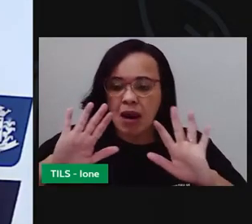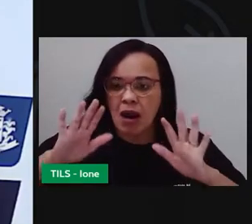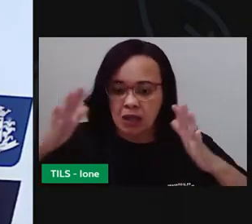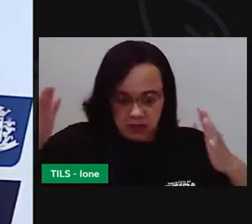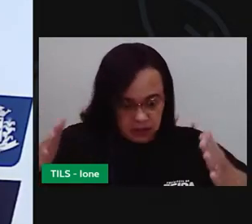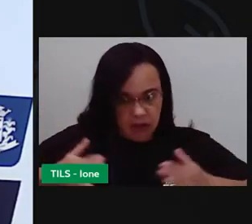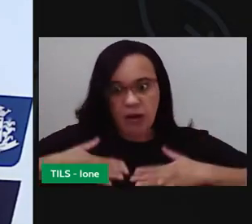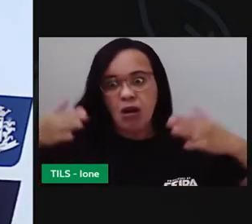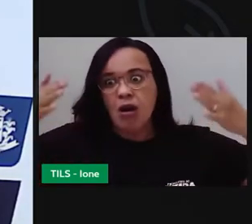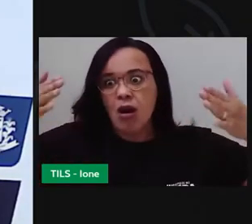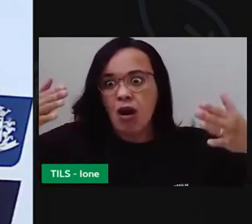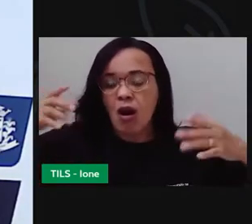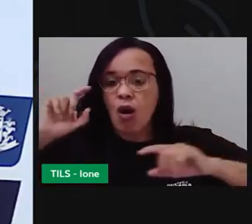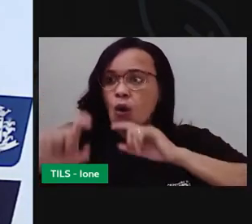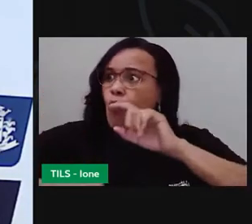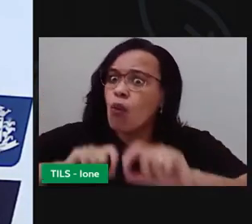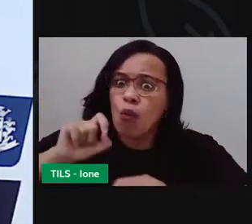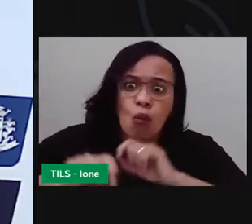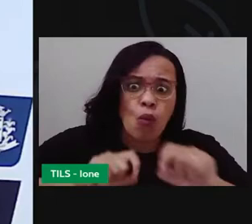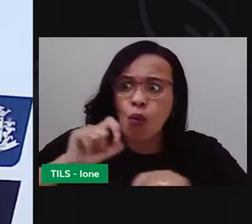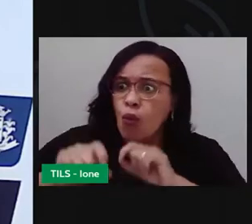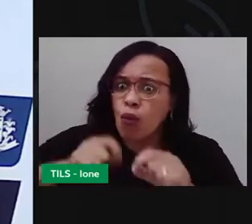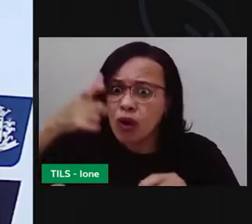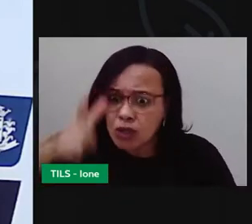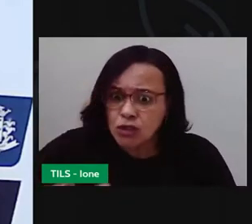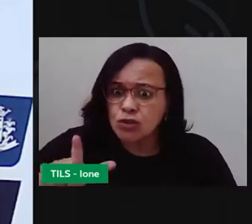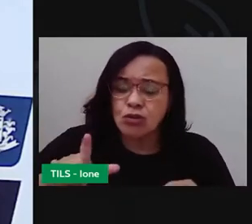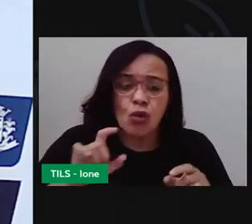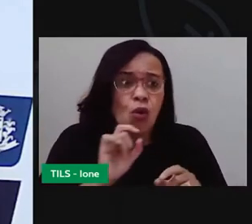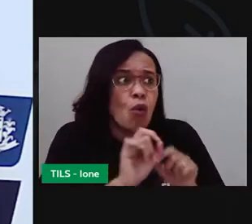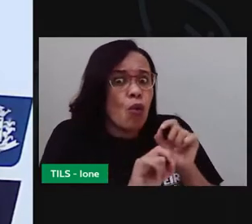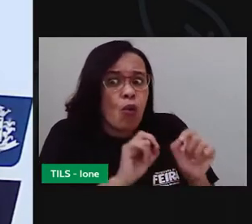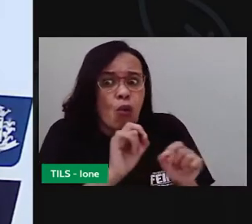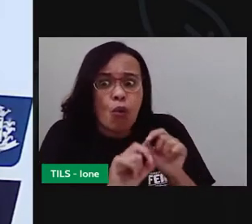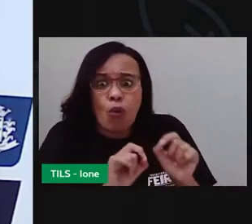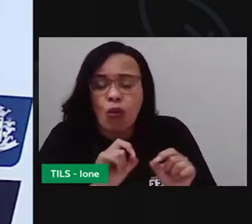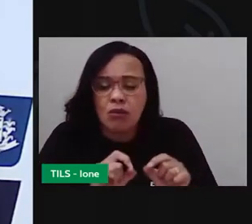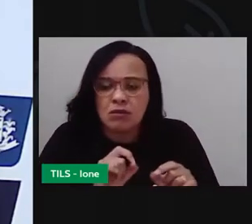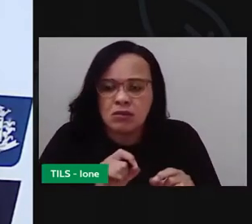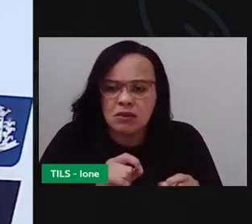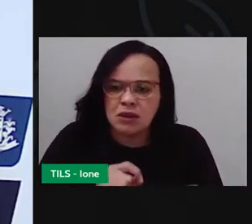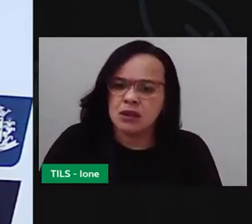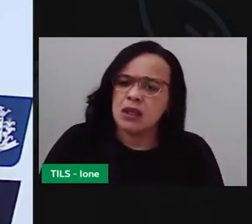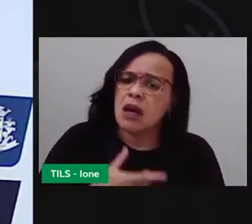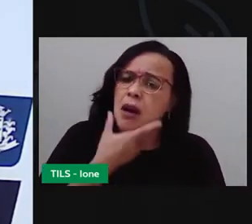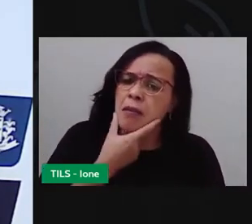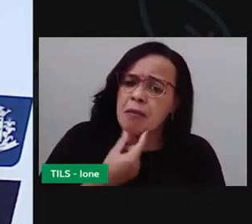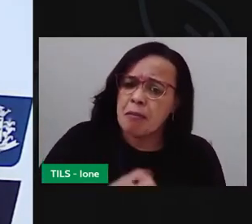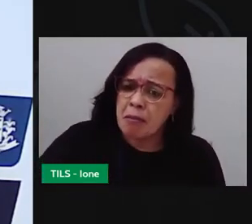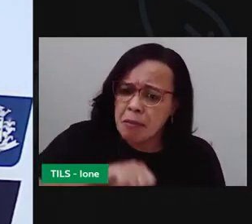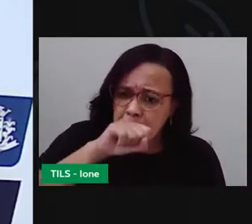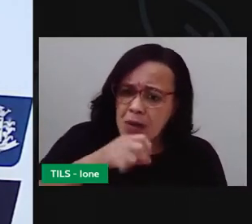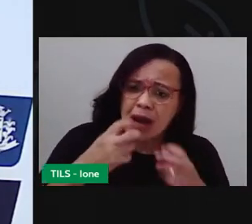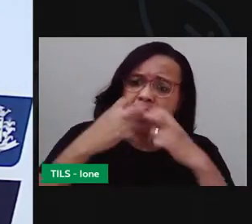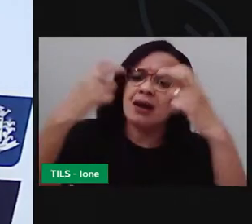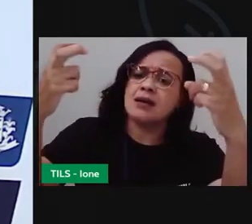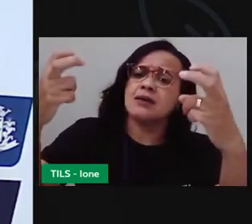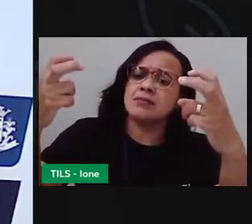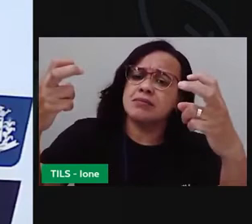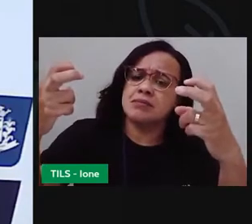o quê? O que foi isso? De novo. Papai! Alguém gritava.